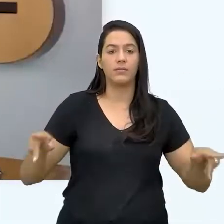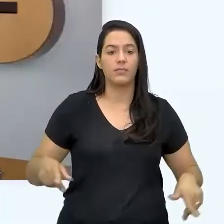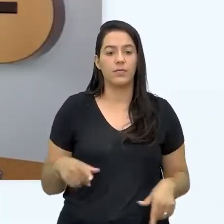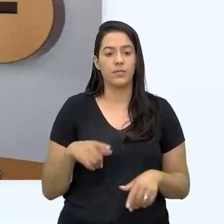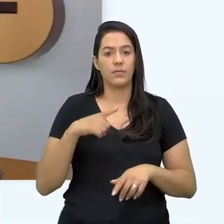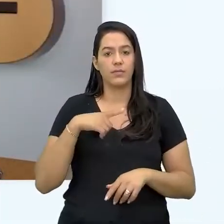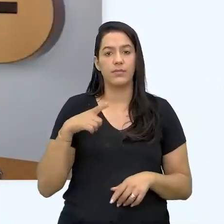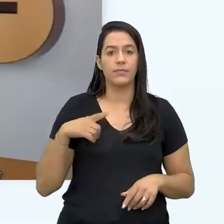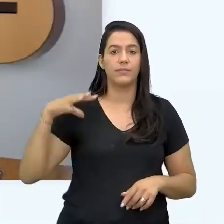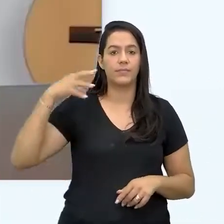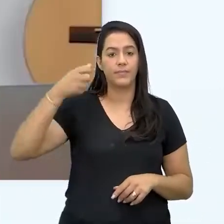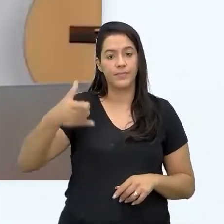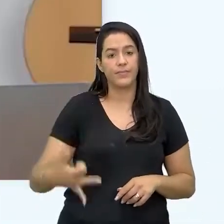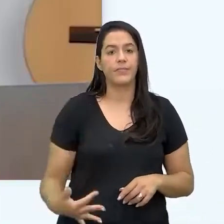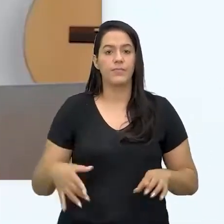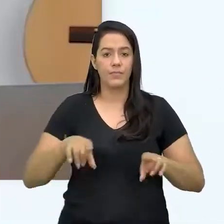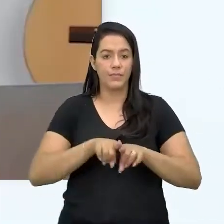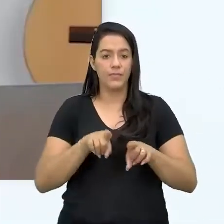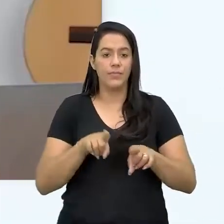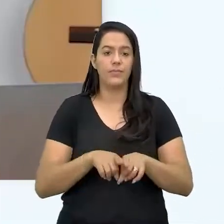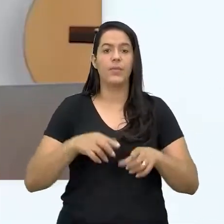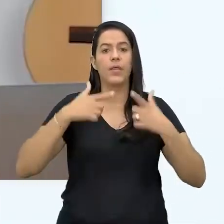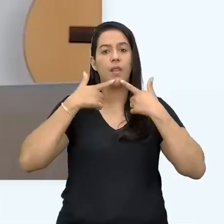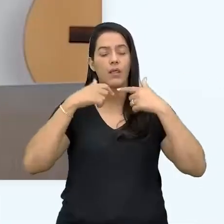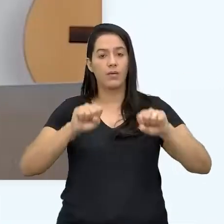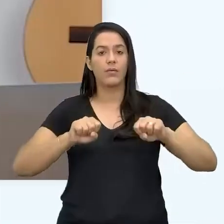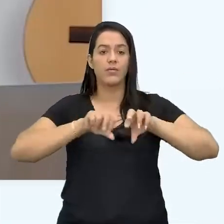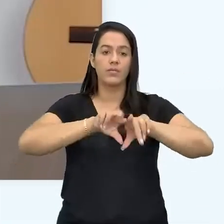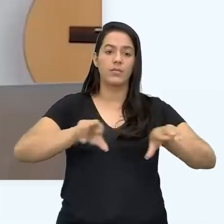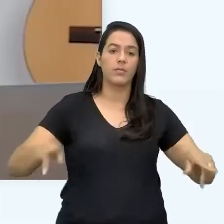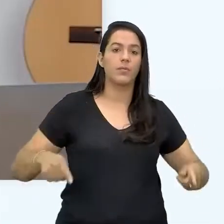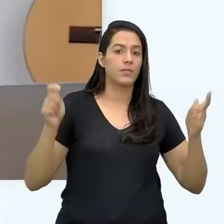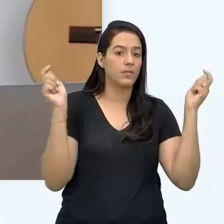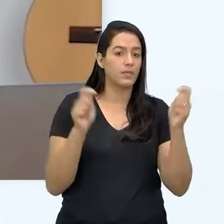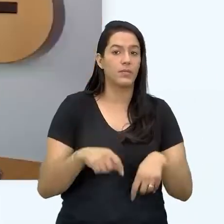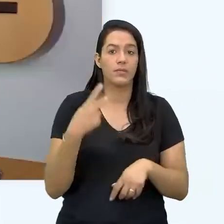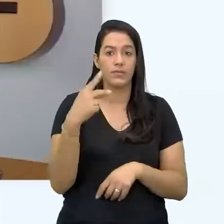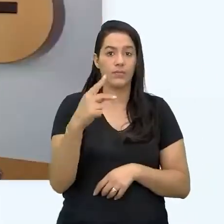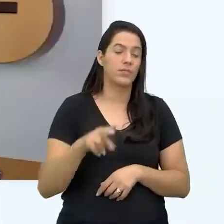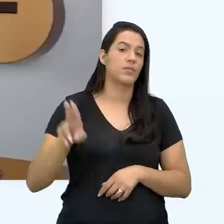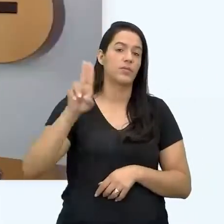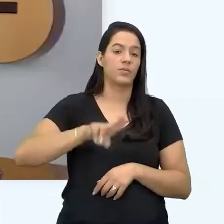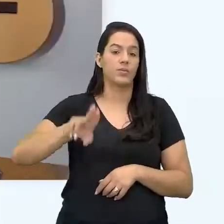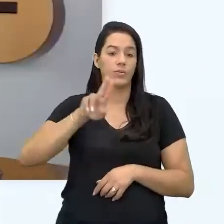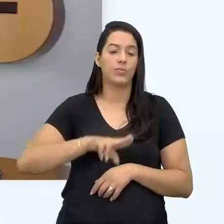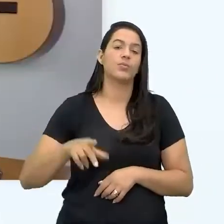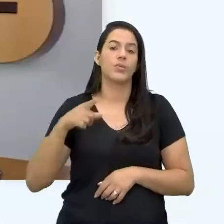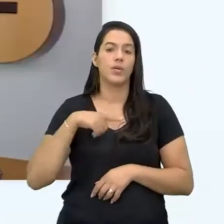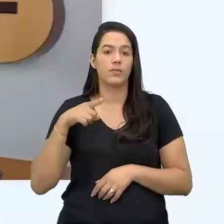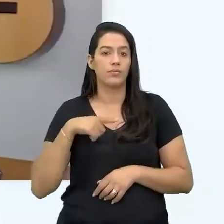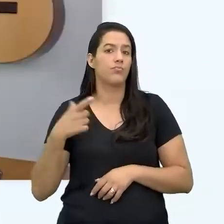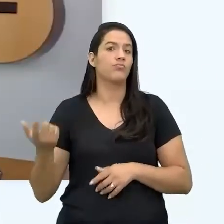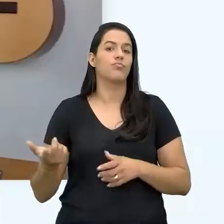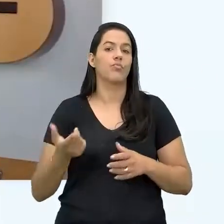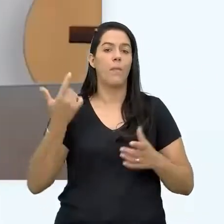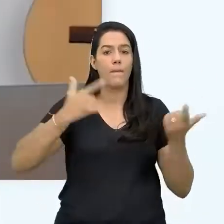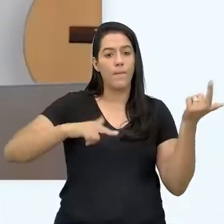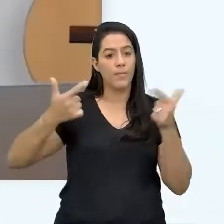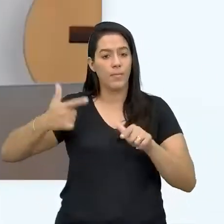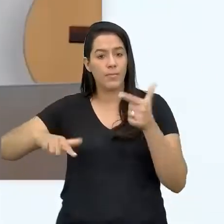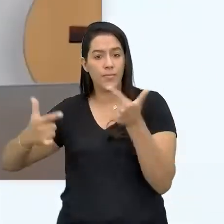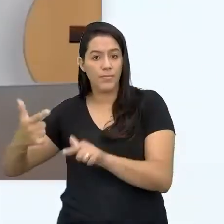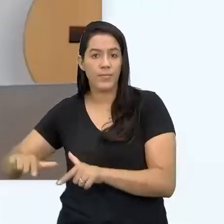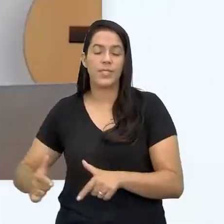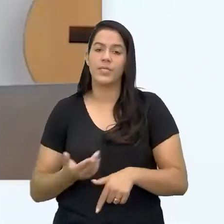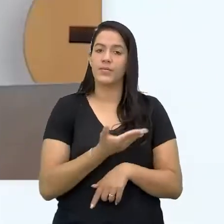de dificuldade de entender. É uma linguagem um pouco mais específica que você tem que usar. Você tem que bater mais na tecla e assim por diante. Então